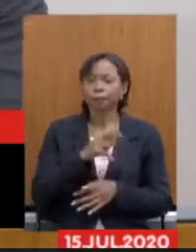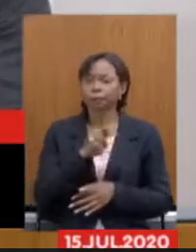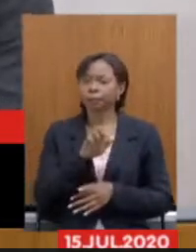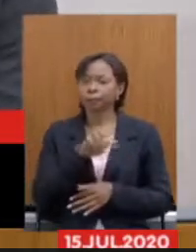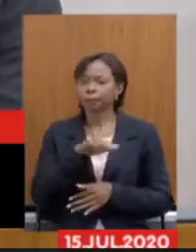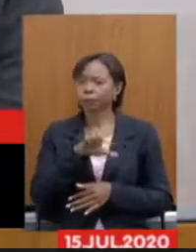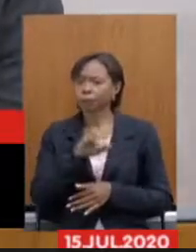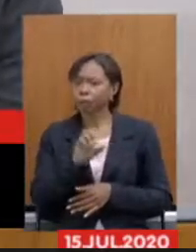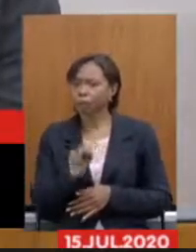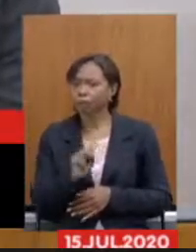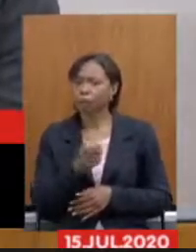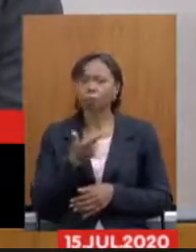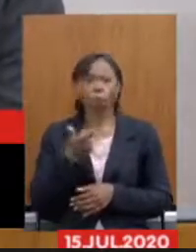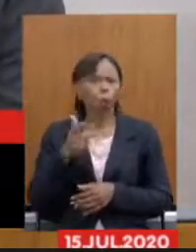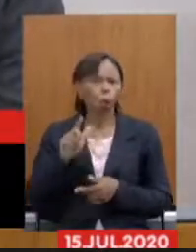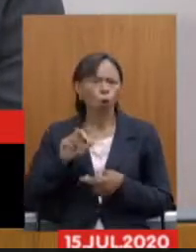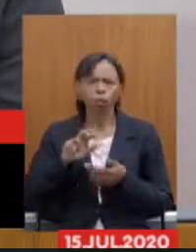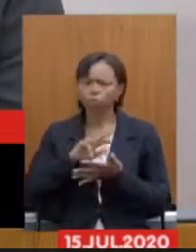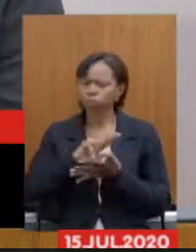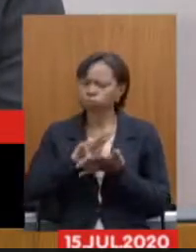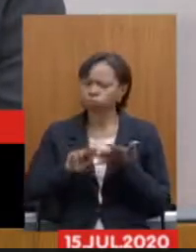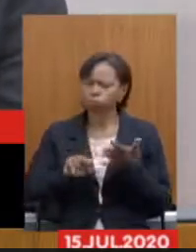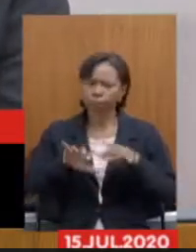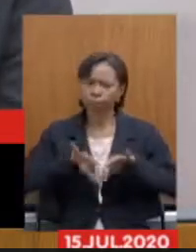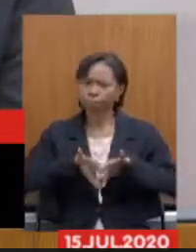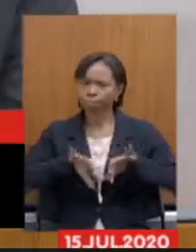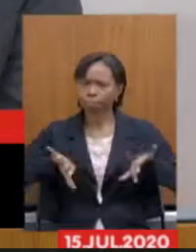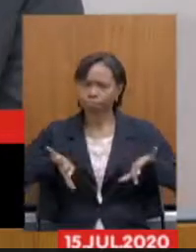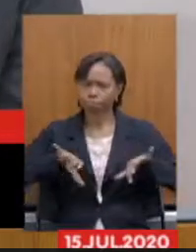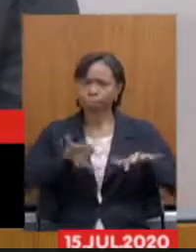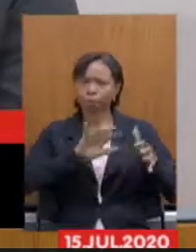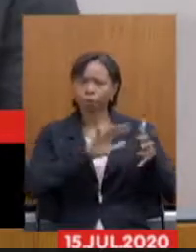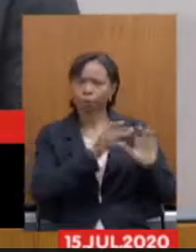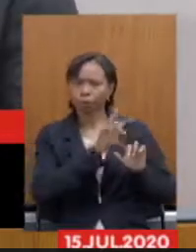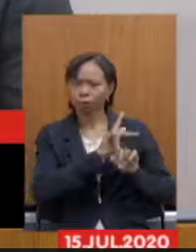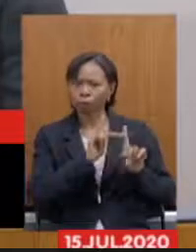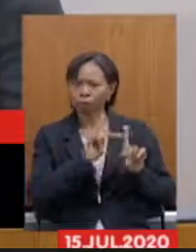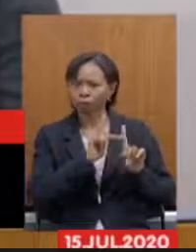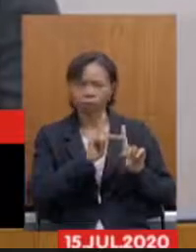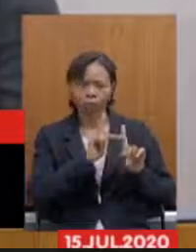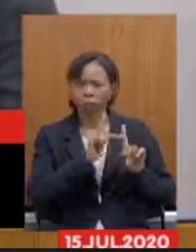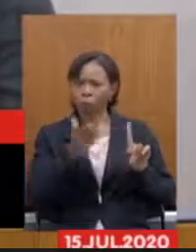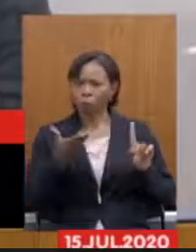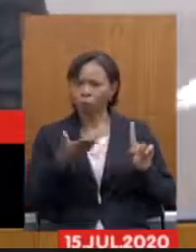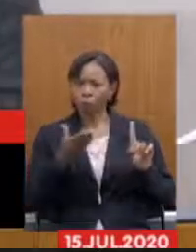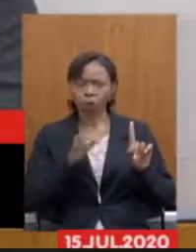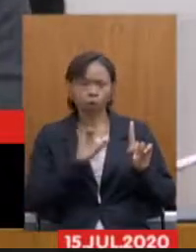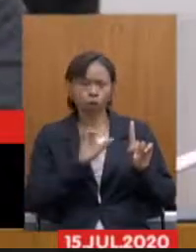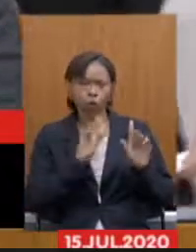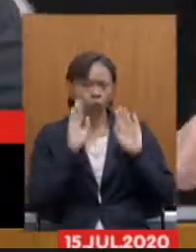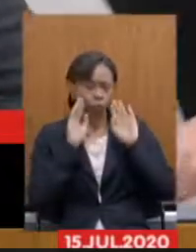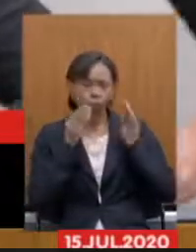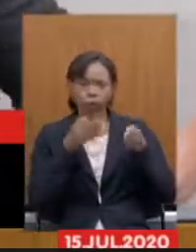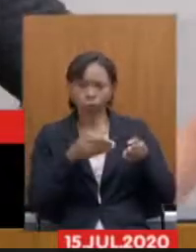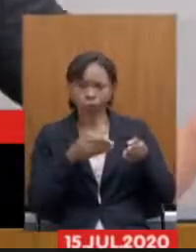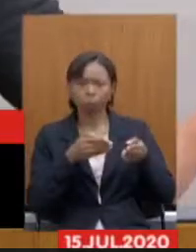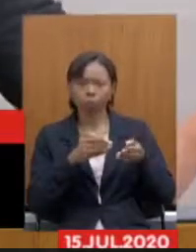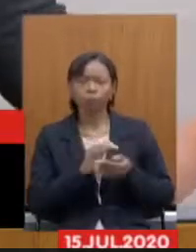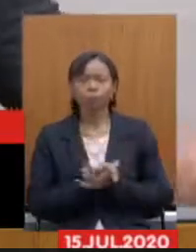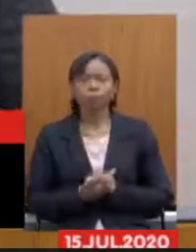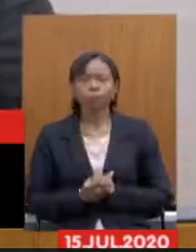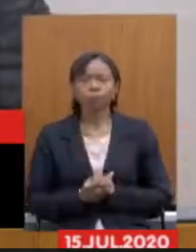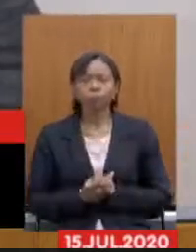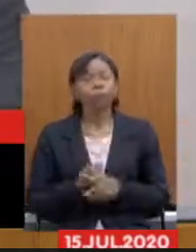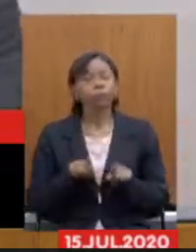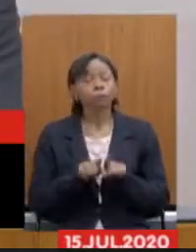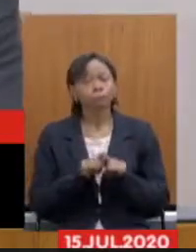foram desmembradas da reforma e não estarão em análise neste momento. Quero também